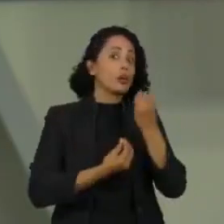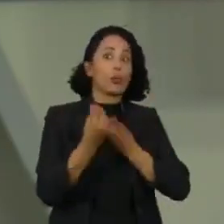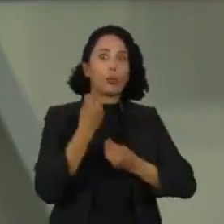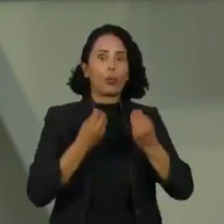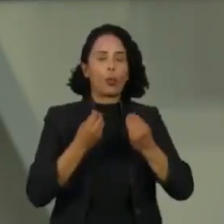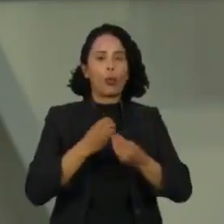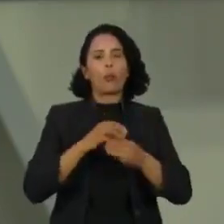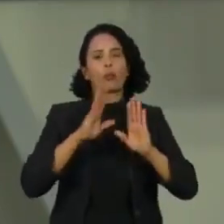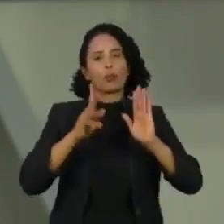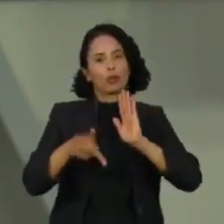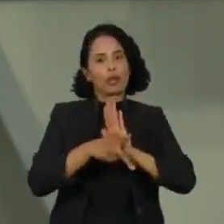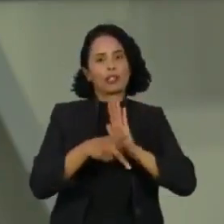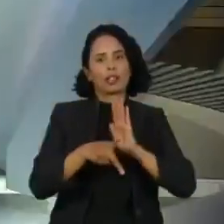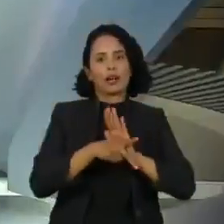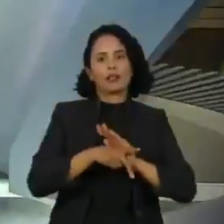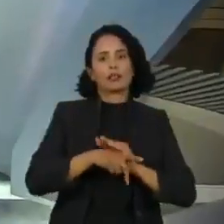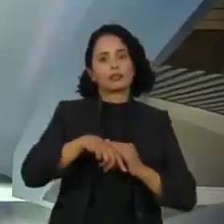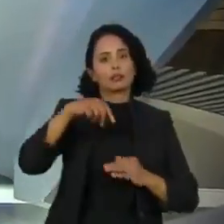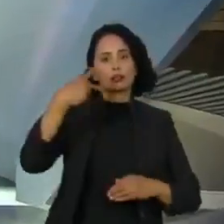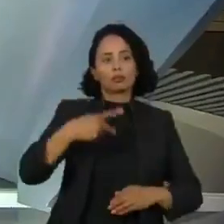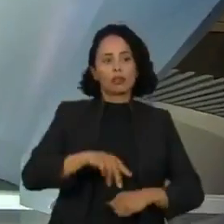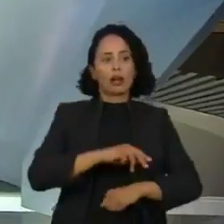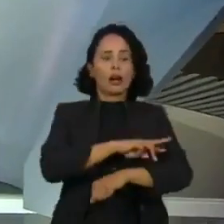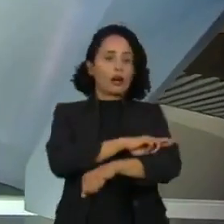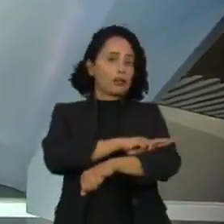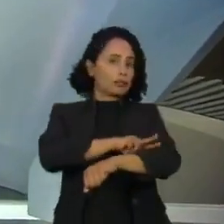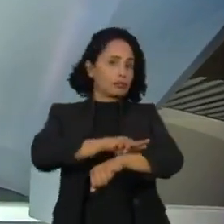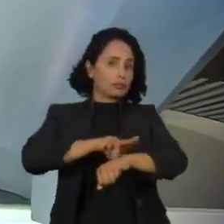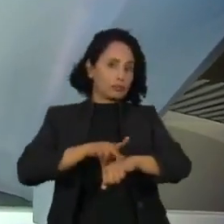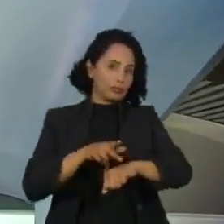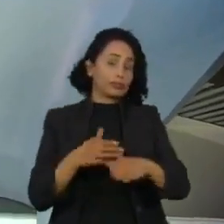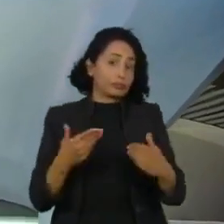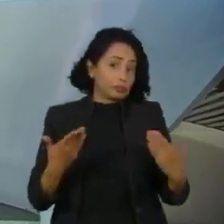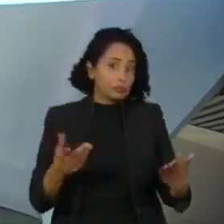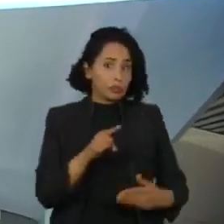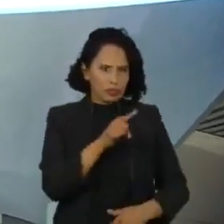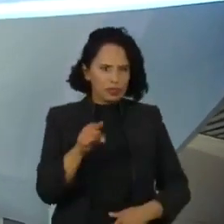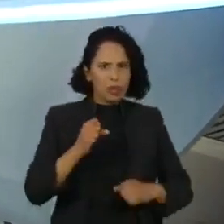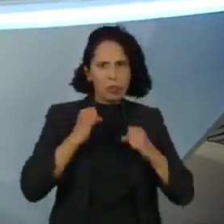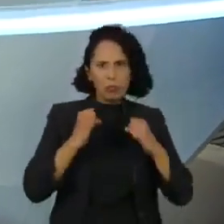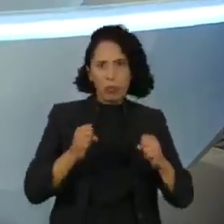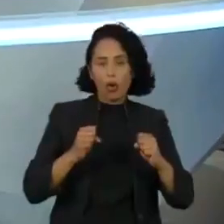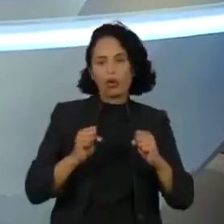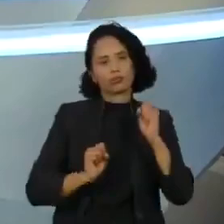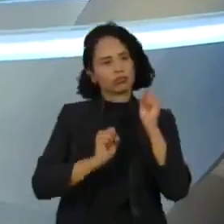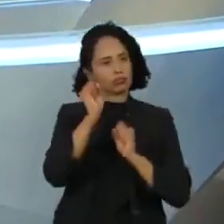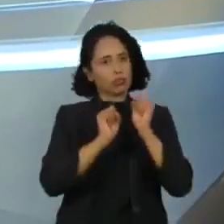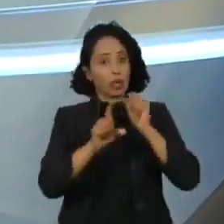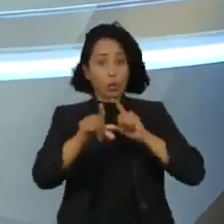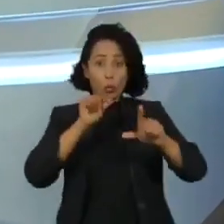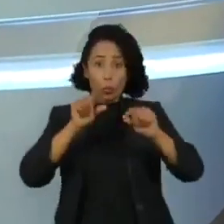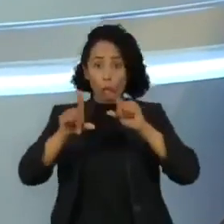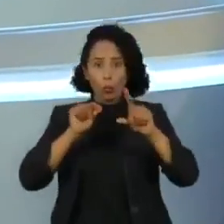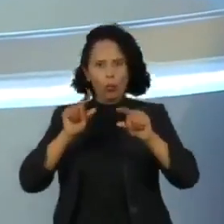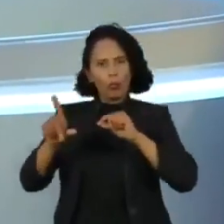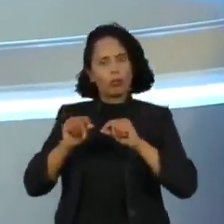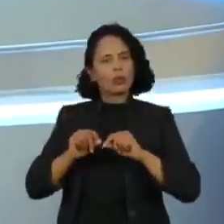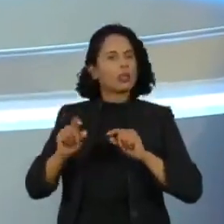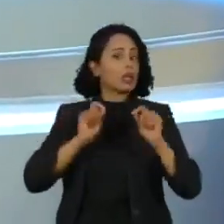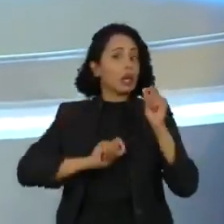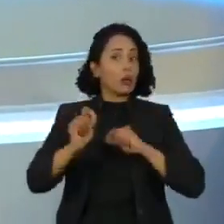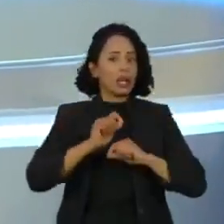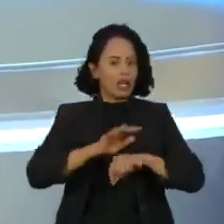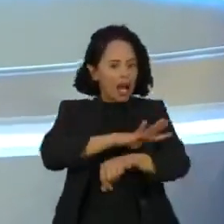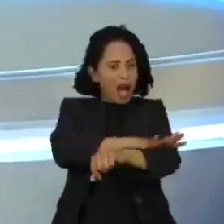racial nessa agenda. E você pode contribuir ao escolher empresas que assumam a responsabilidade de superar o